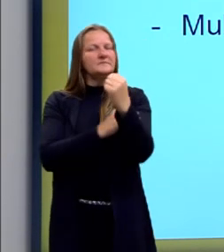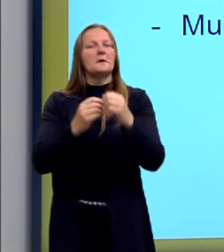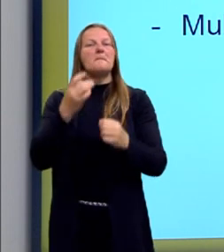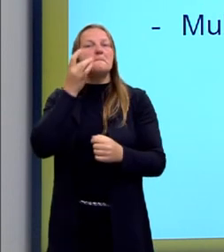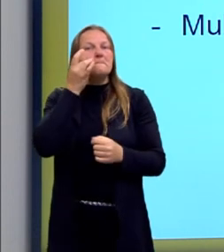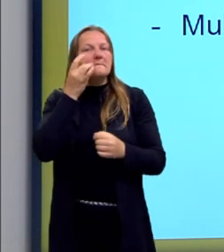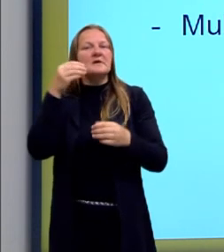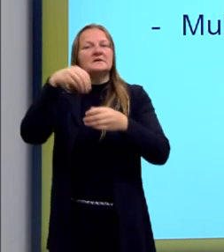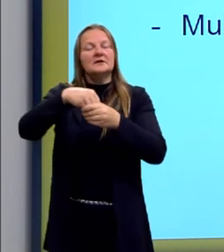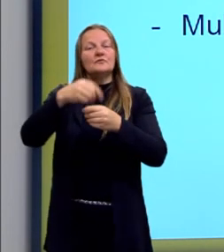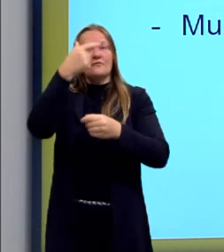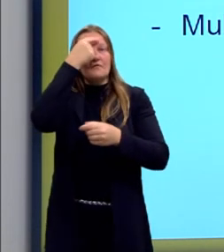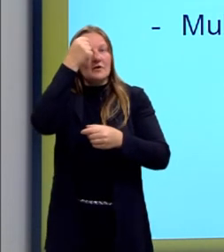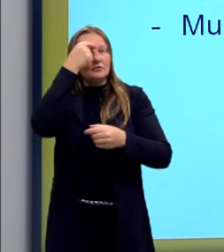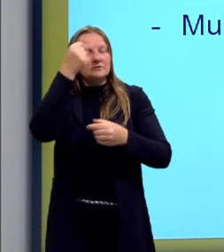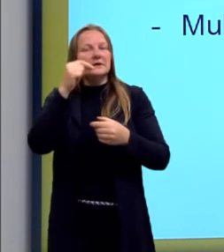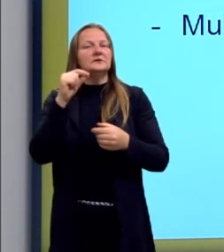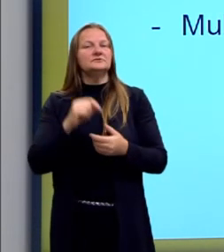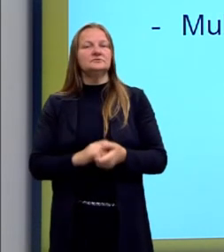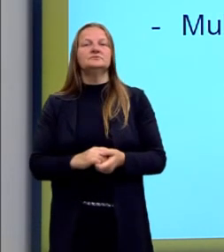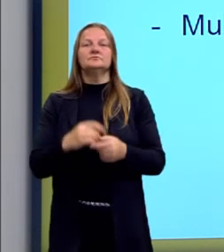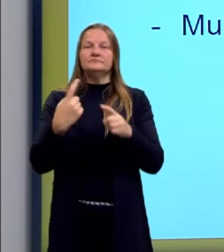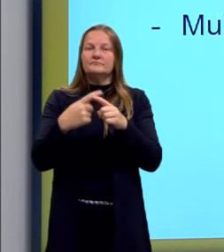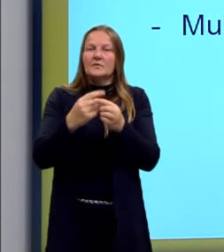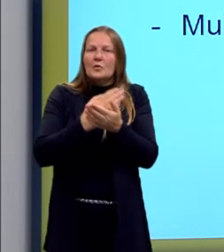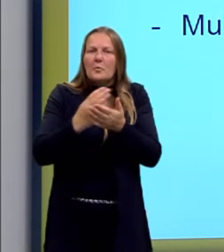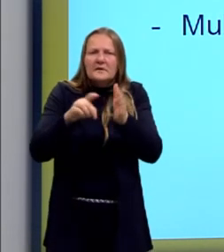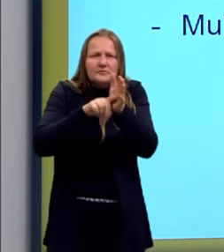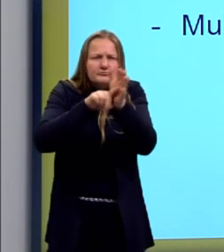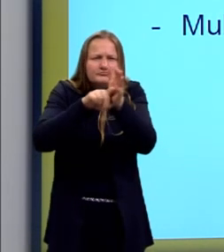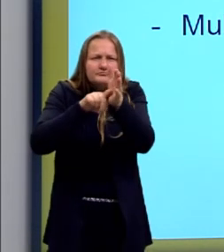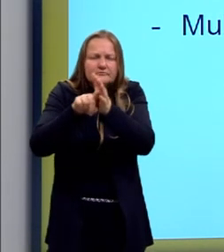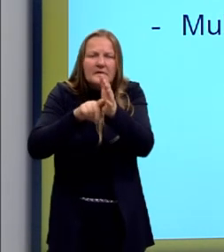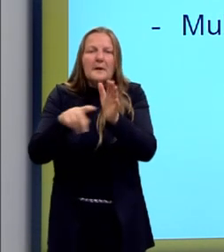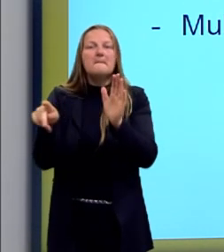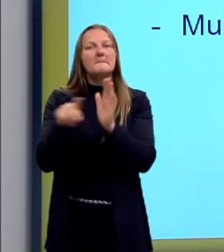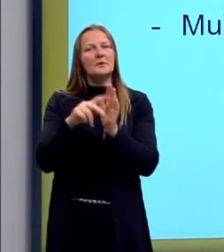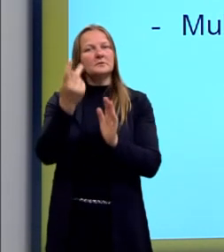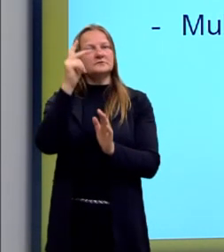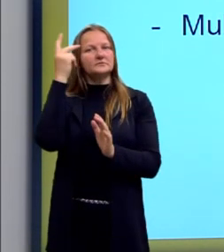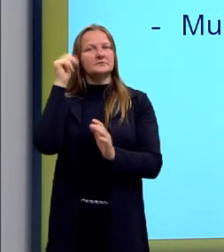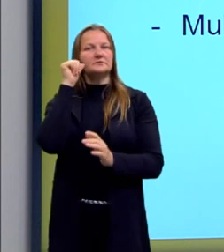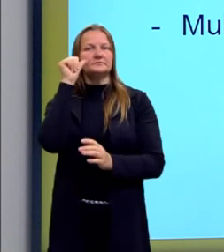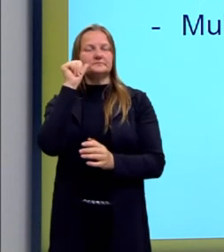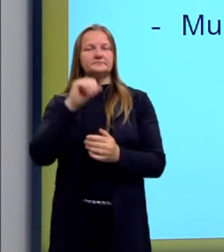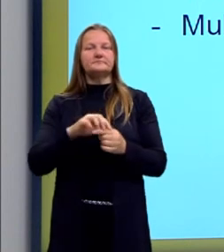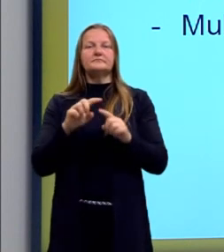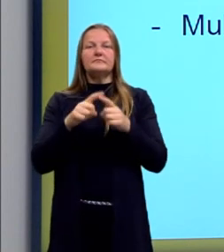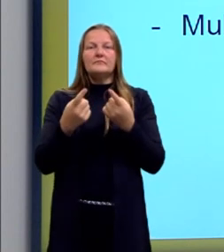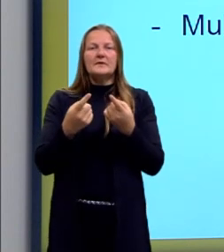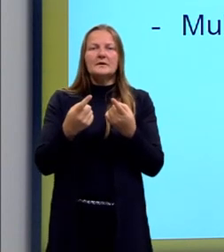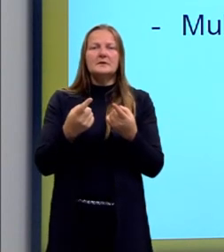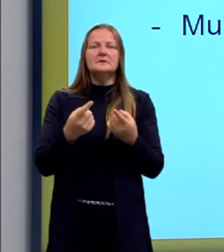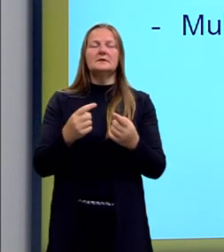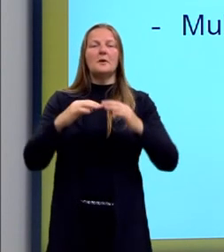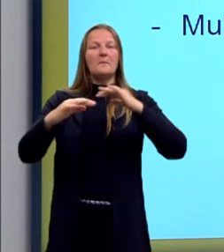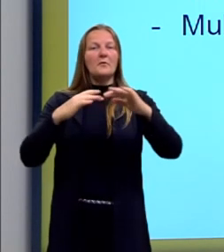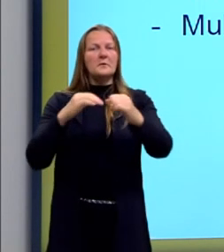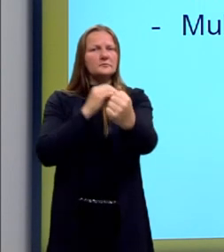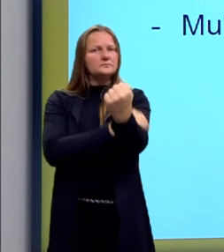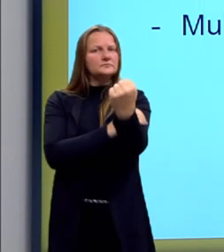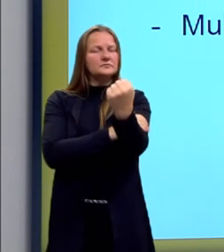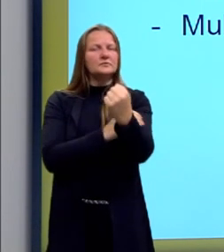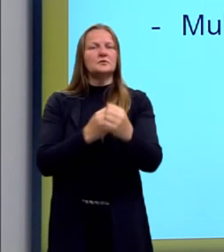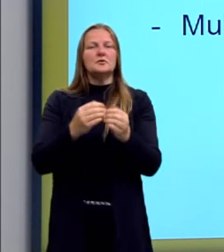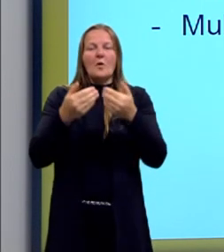mulheres na universidade, que elas passam, então, a pesquisar a história das mulheres. Mas se diz que, um pouco, o movimento feminista foi